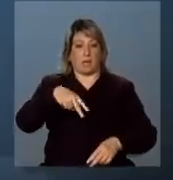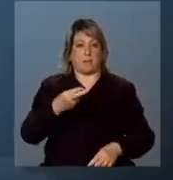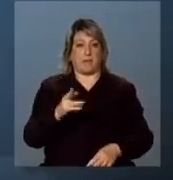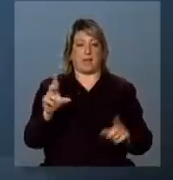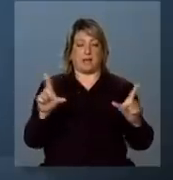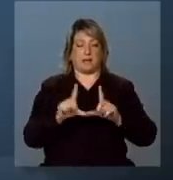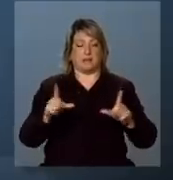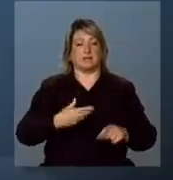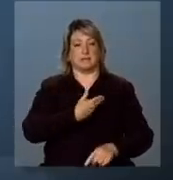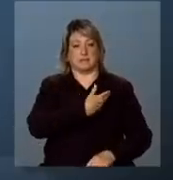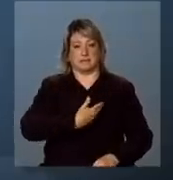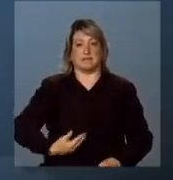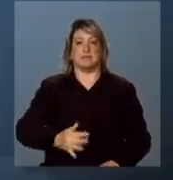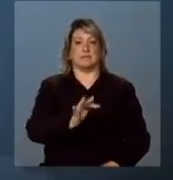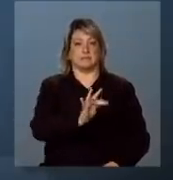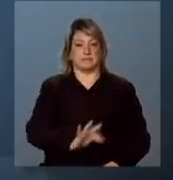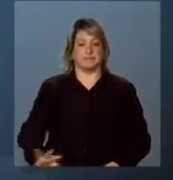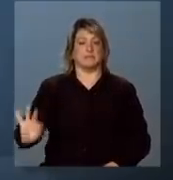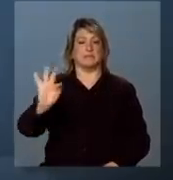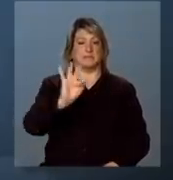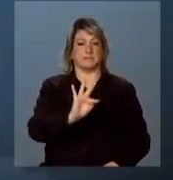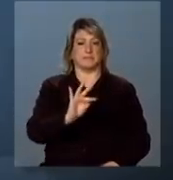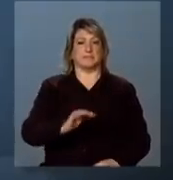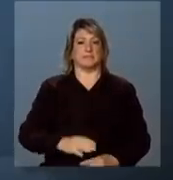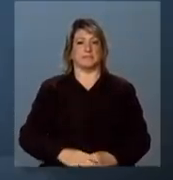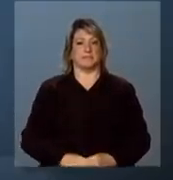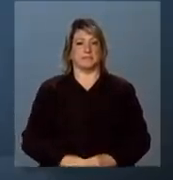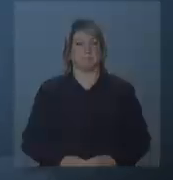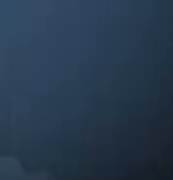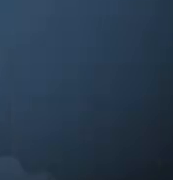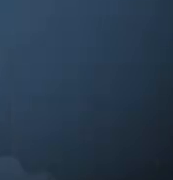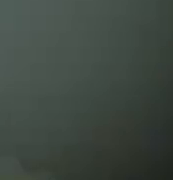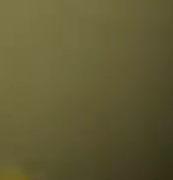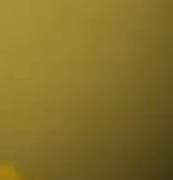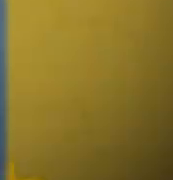Continue com a gente na NBR, a TV do Governo Federal.